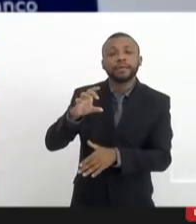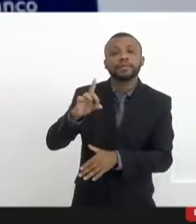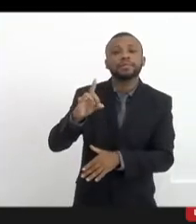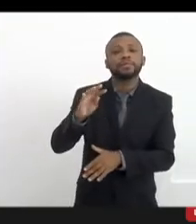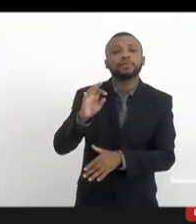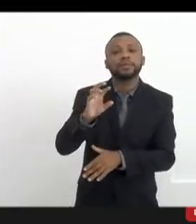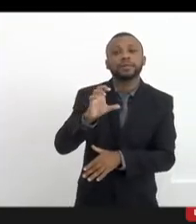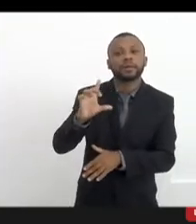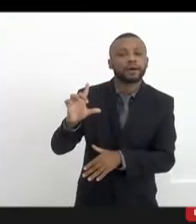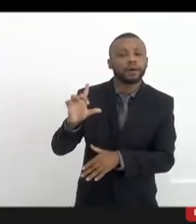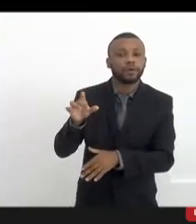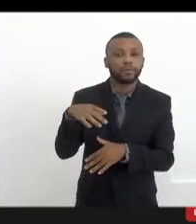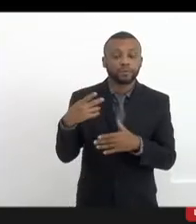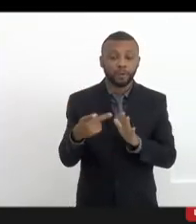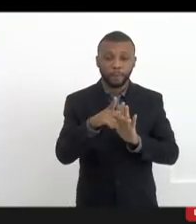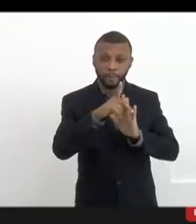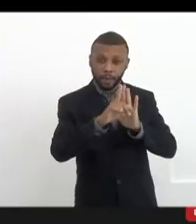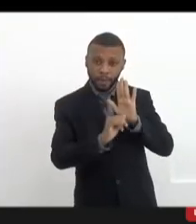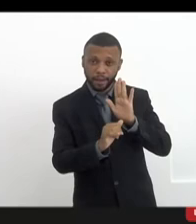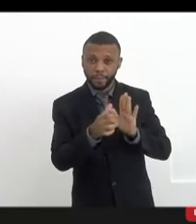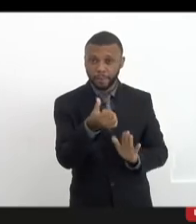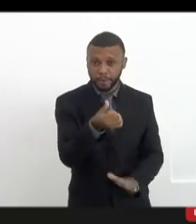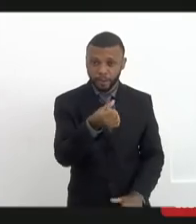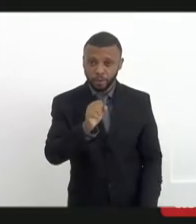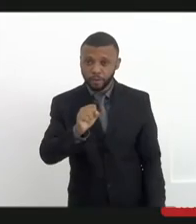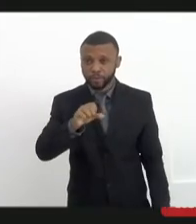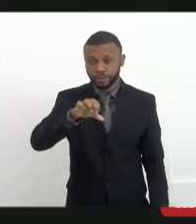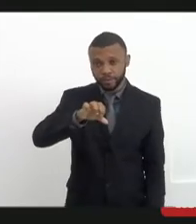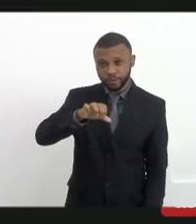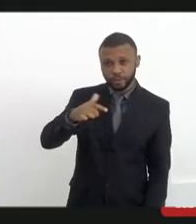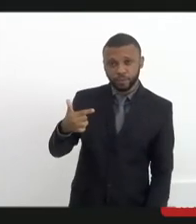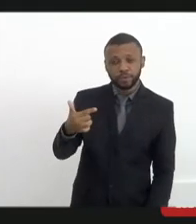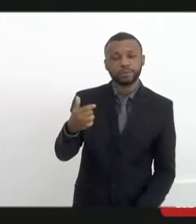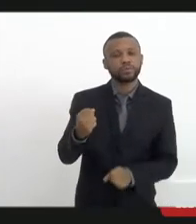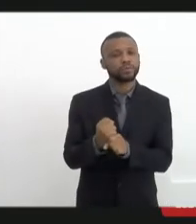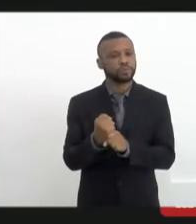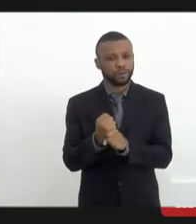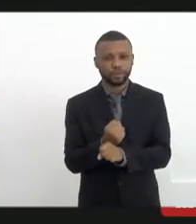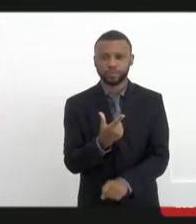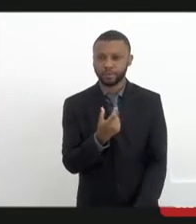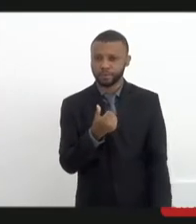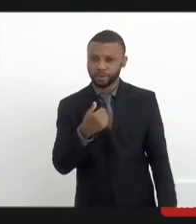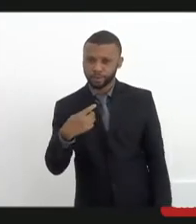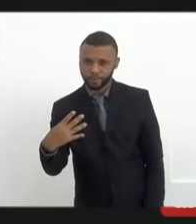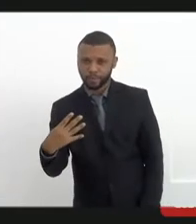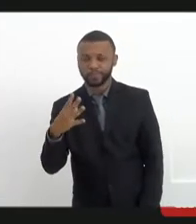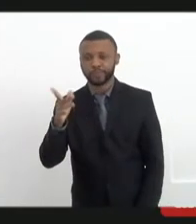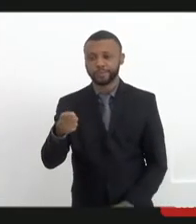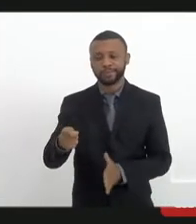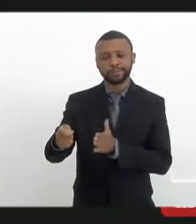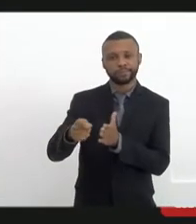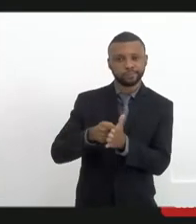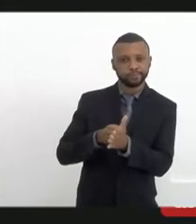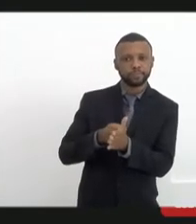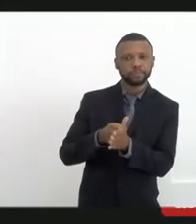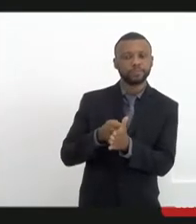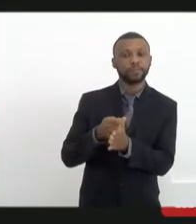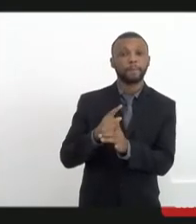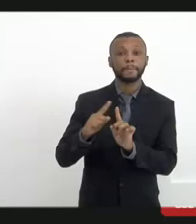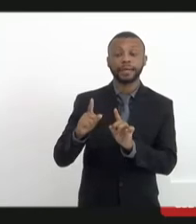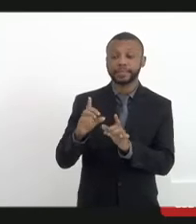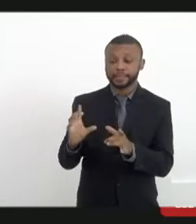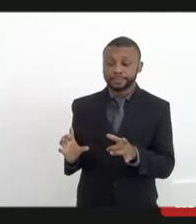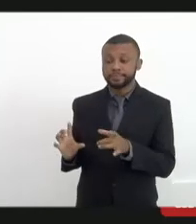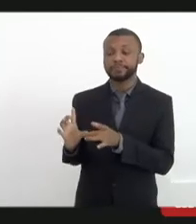A PL 6892, em 2014, que já foi sancionada e nunca foi implementada,